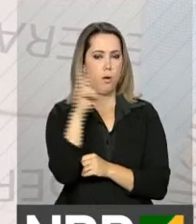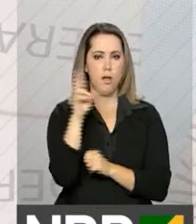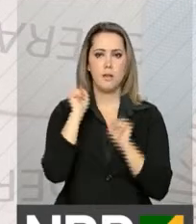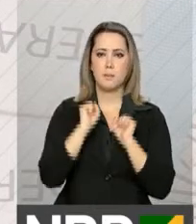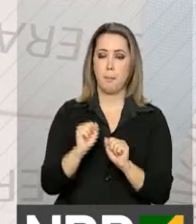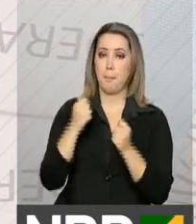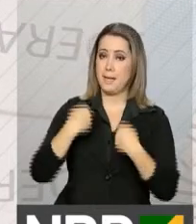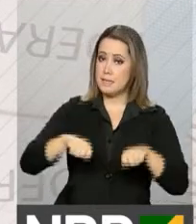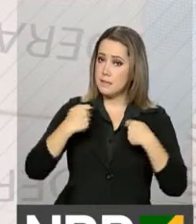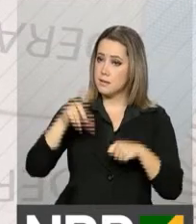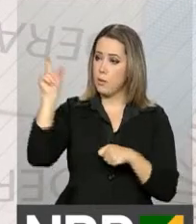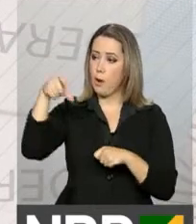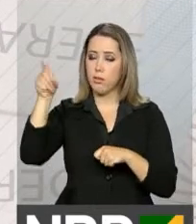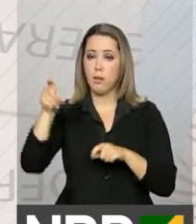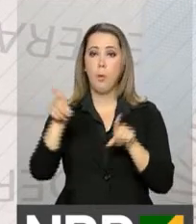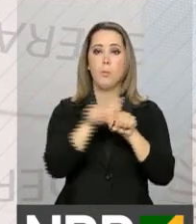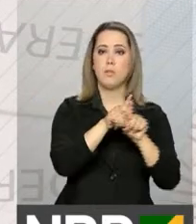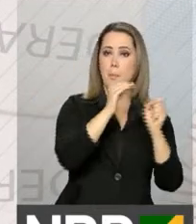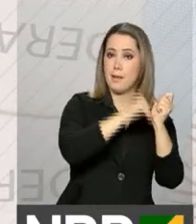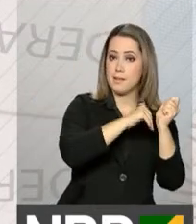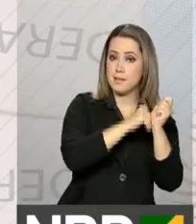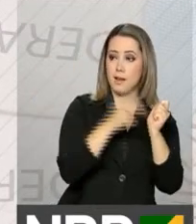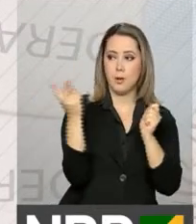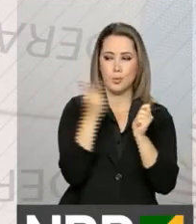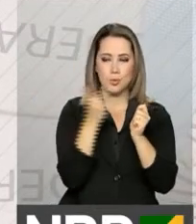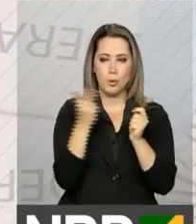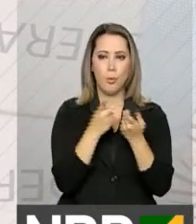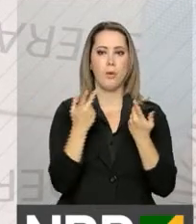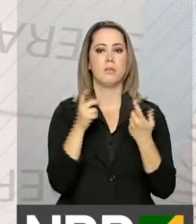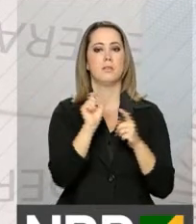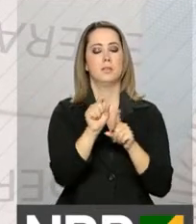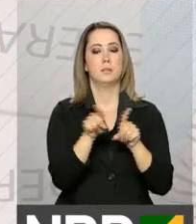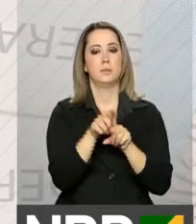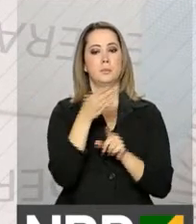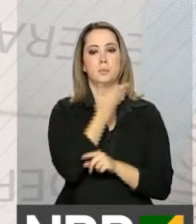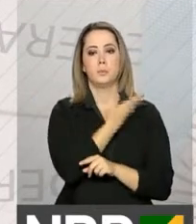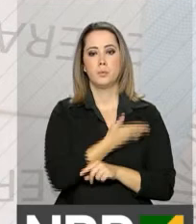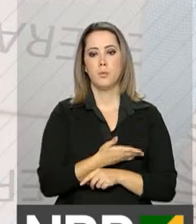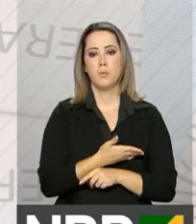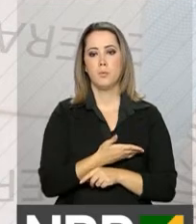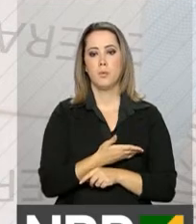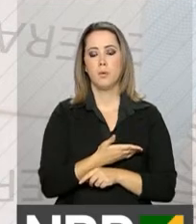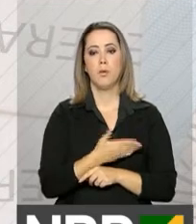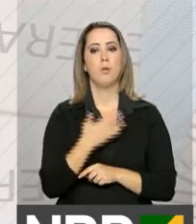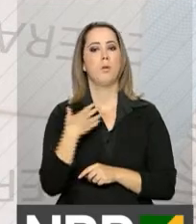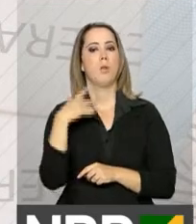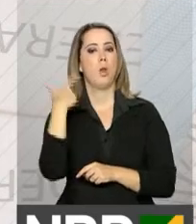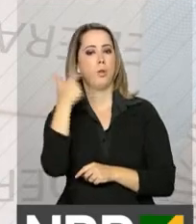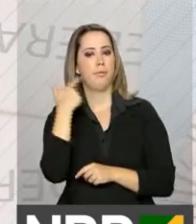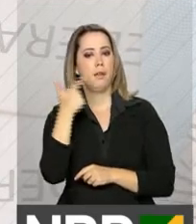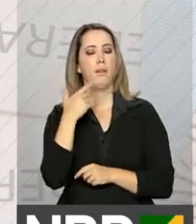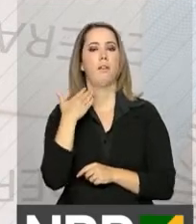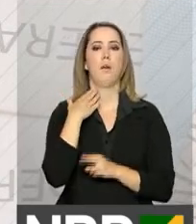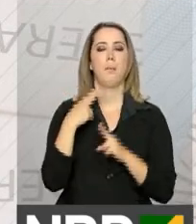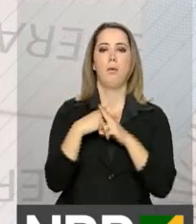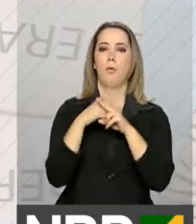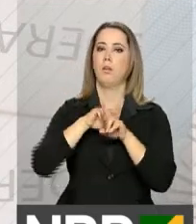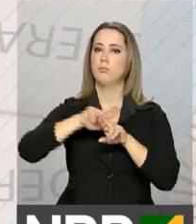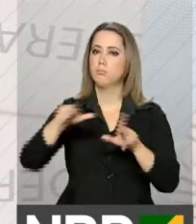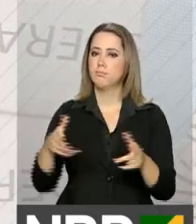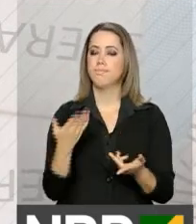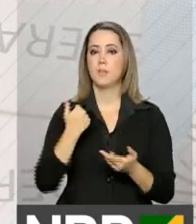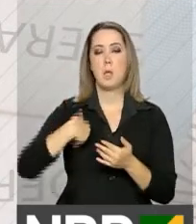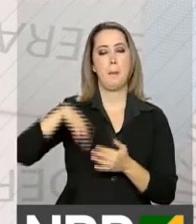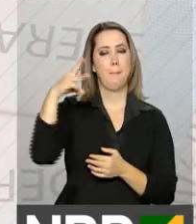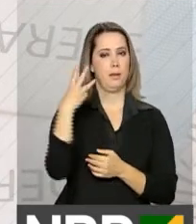com o cartão do cidadão e a senha no autoatendimento, lotéricas e correspondentes caixa e, acima